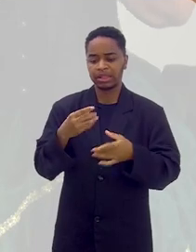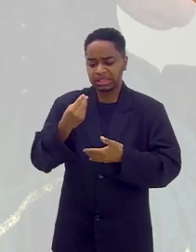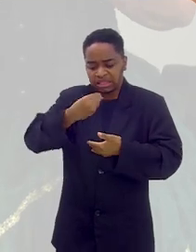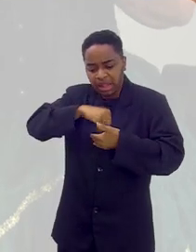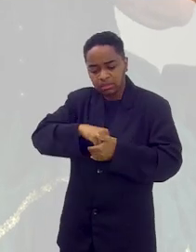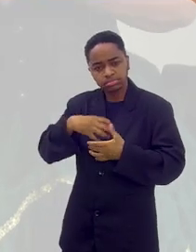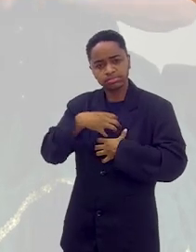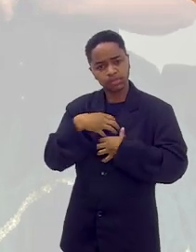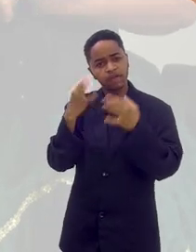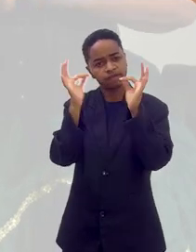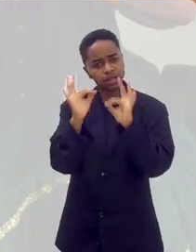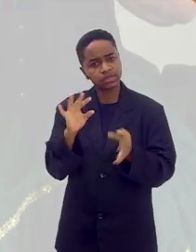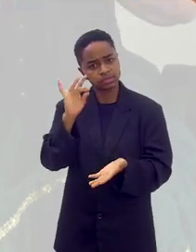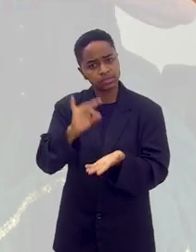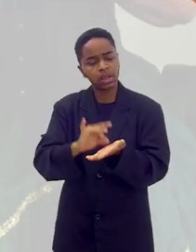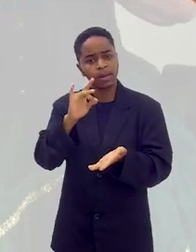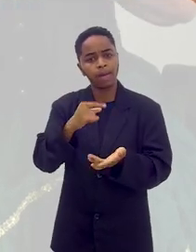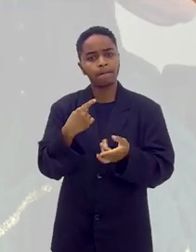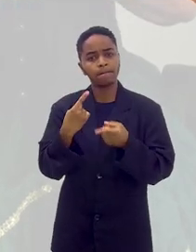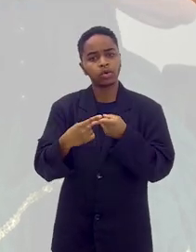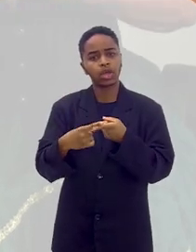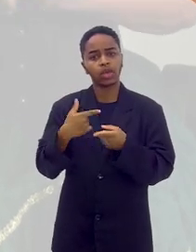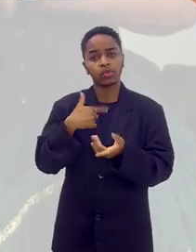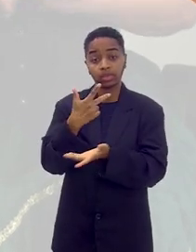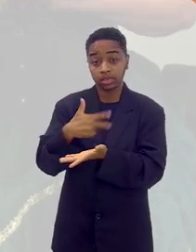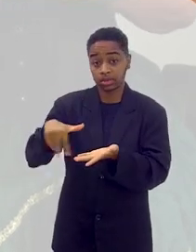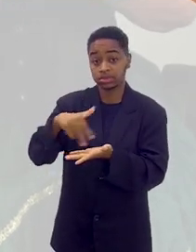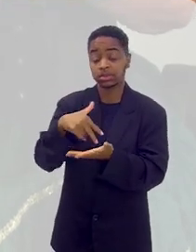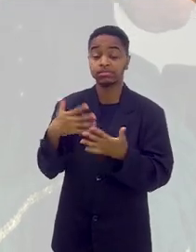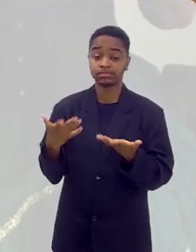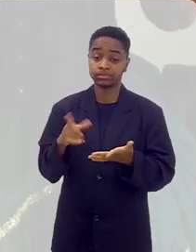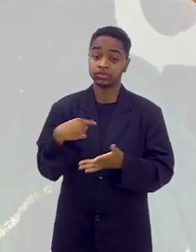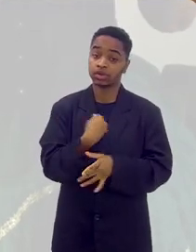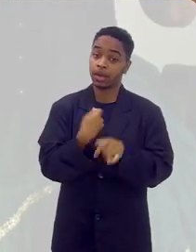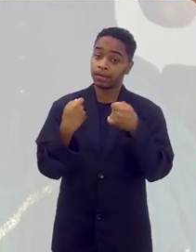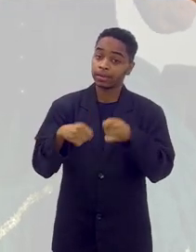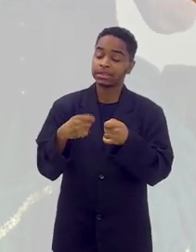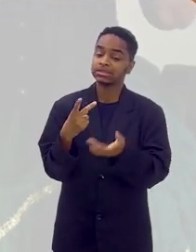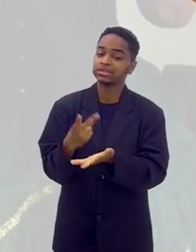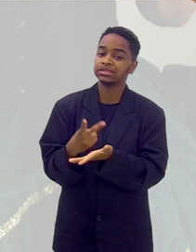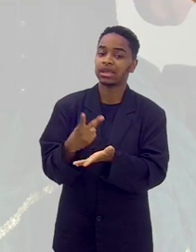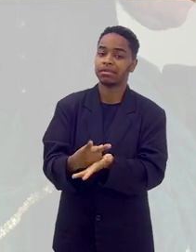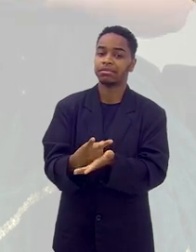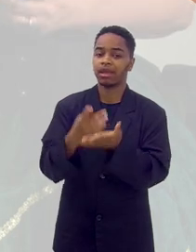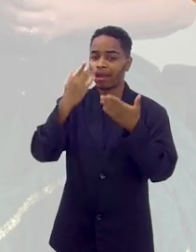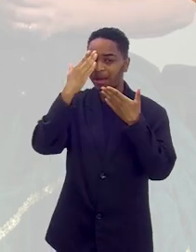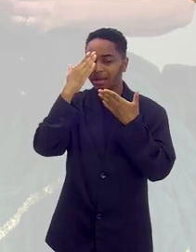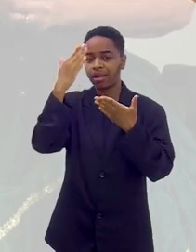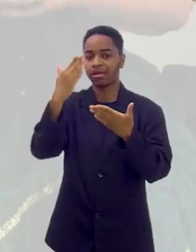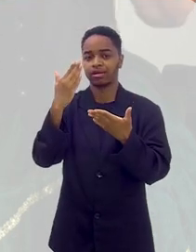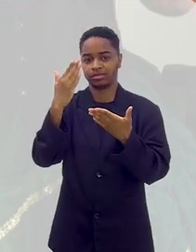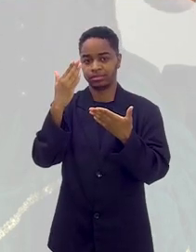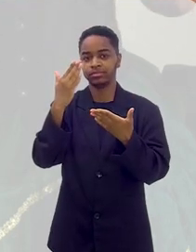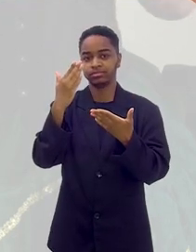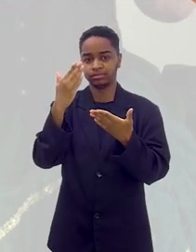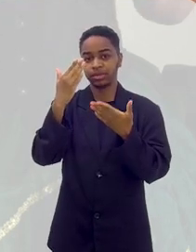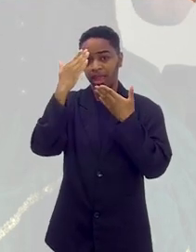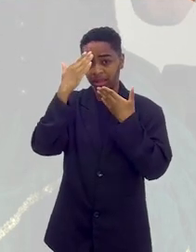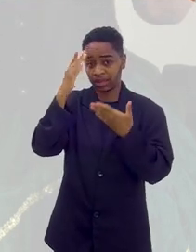feliz. Por dentro, eu estou muito feliz porque eu estou dançando. E a gente tem sempre que estar dando graças, né?